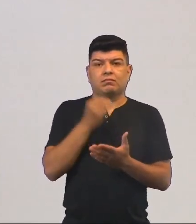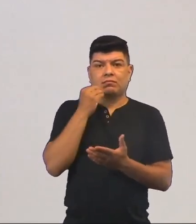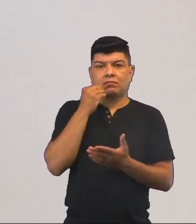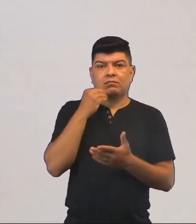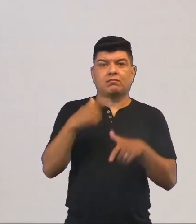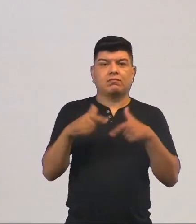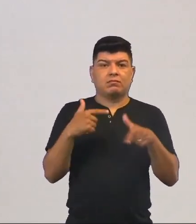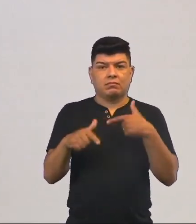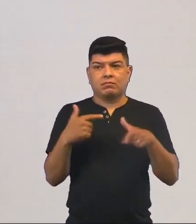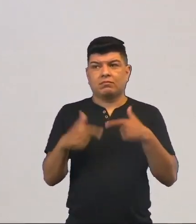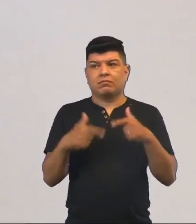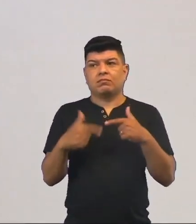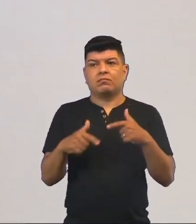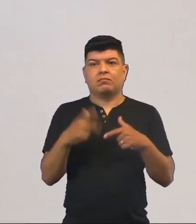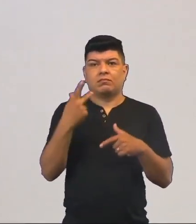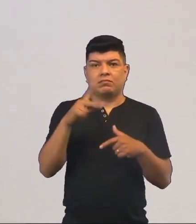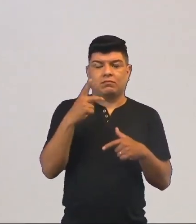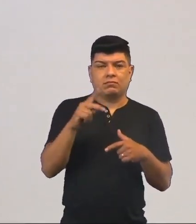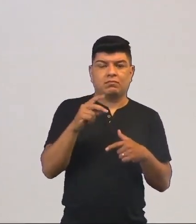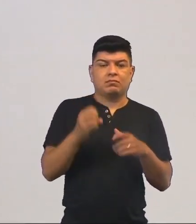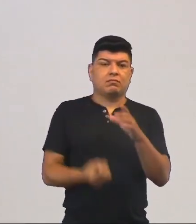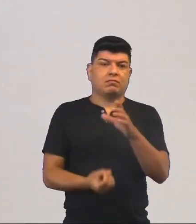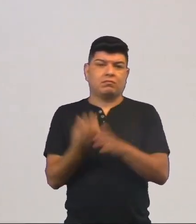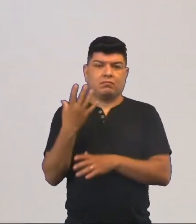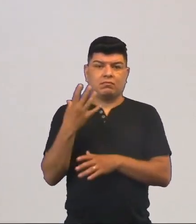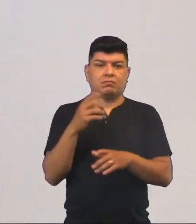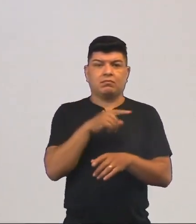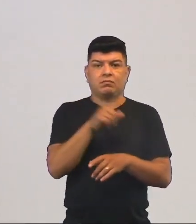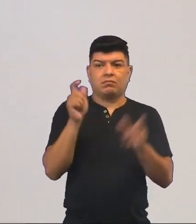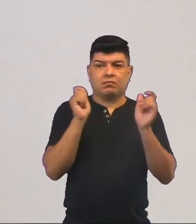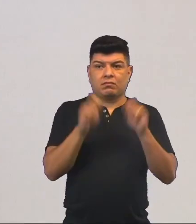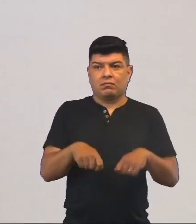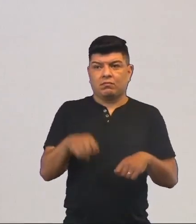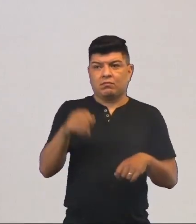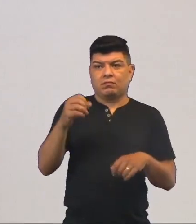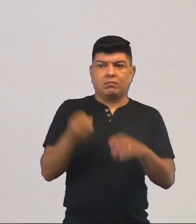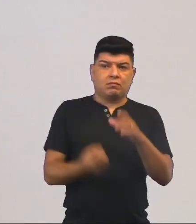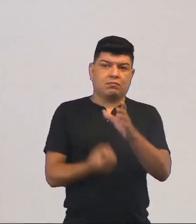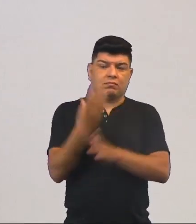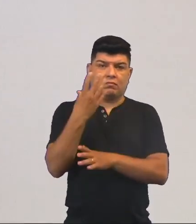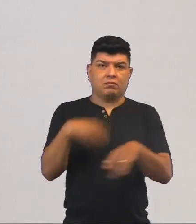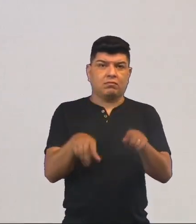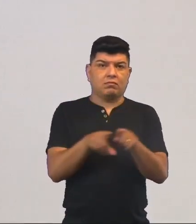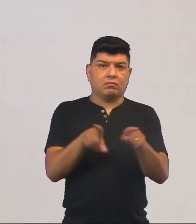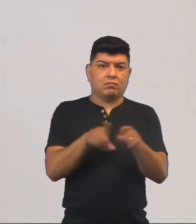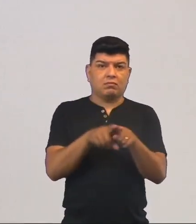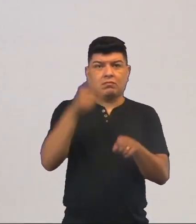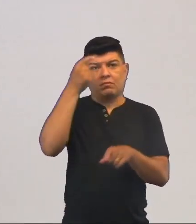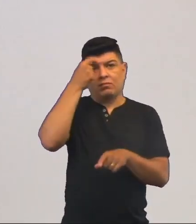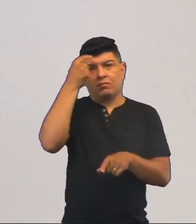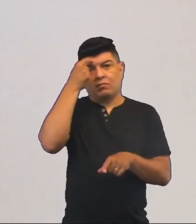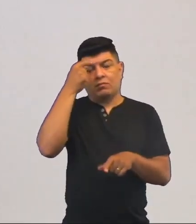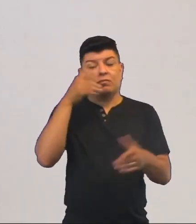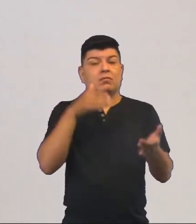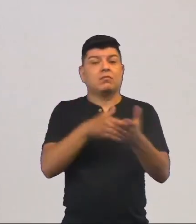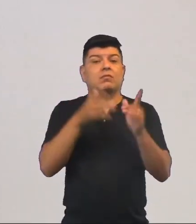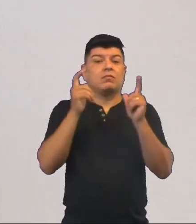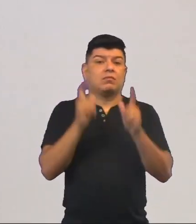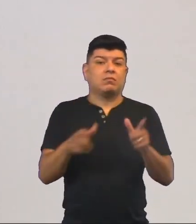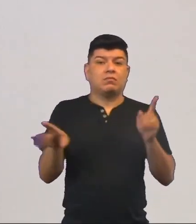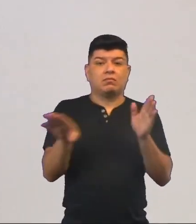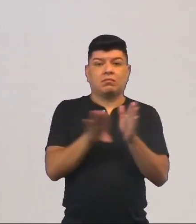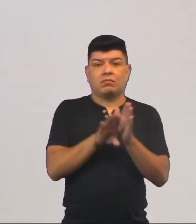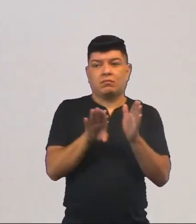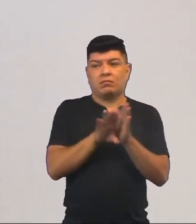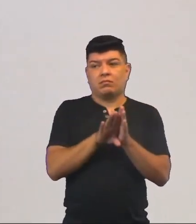trabalhar a sua criatividade para que você possa criar e pensar até onde pode